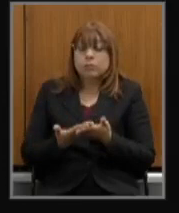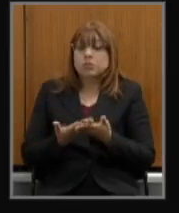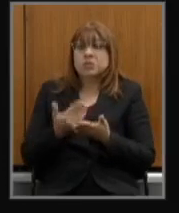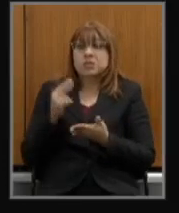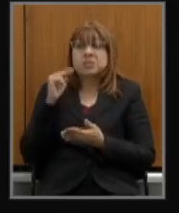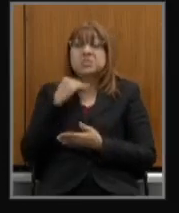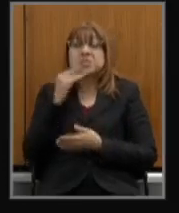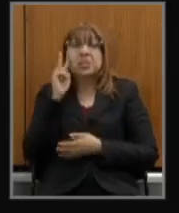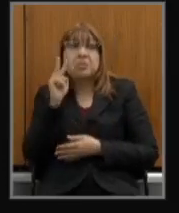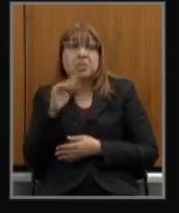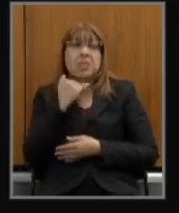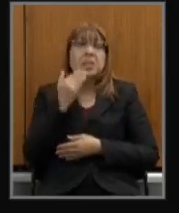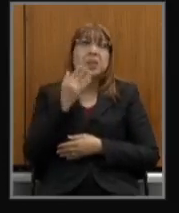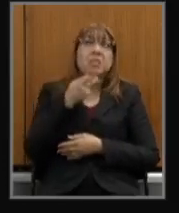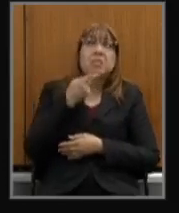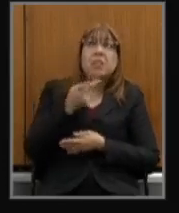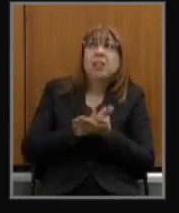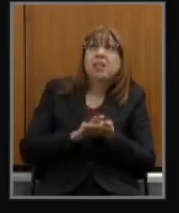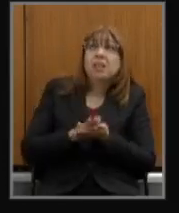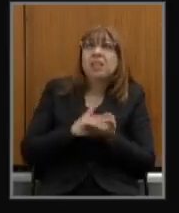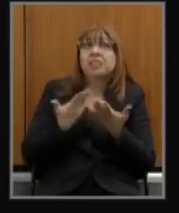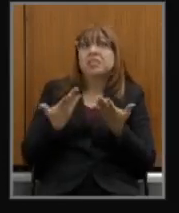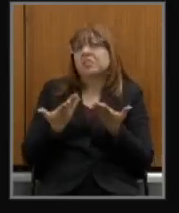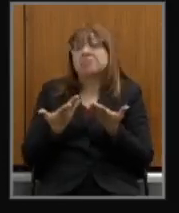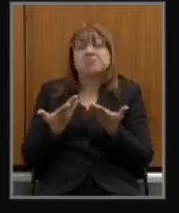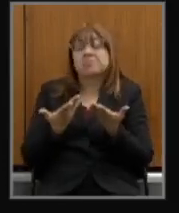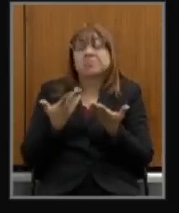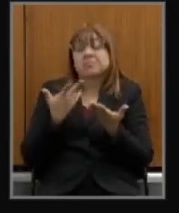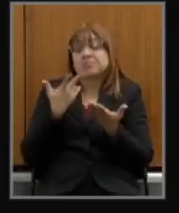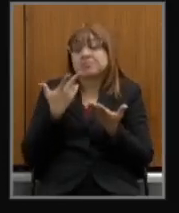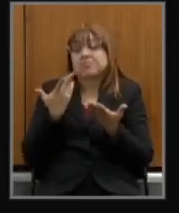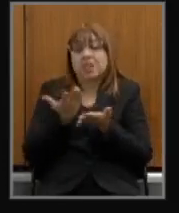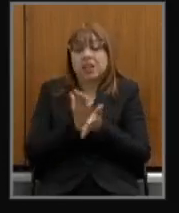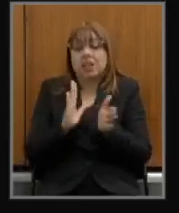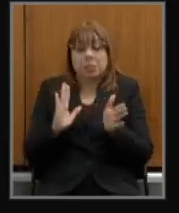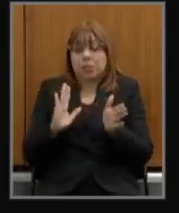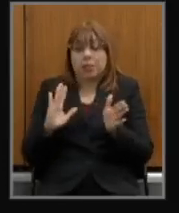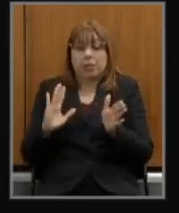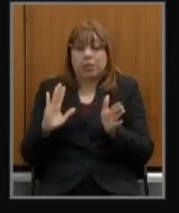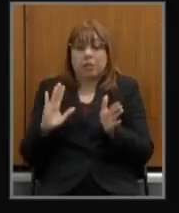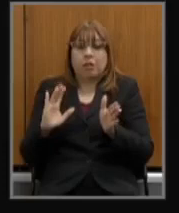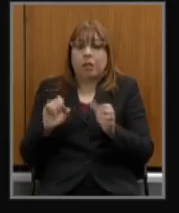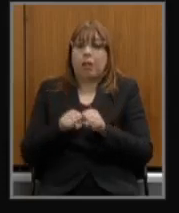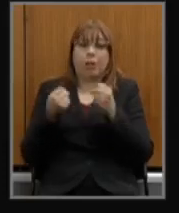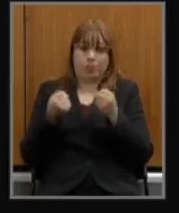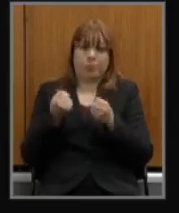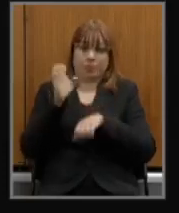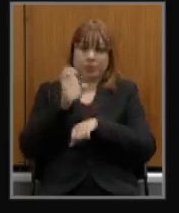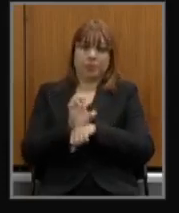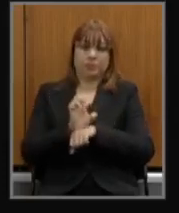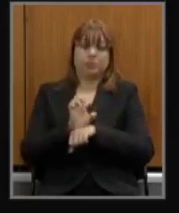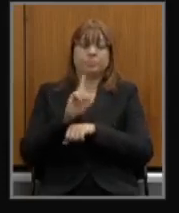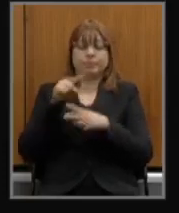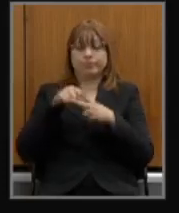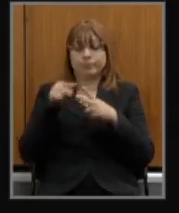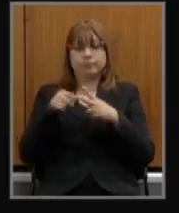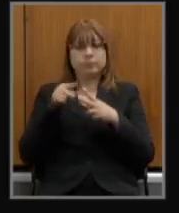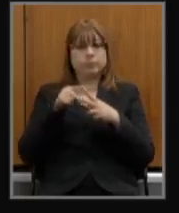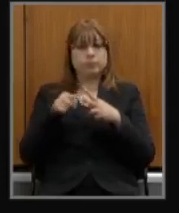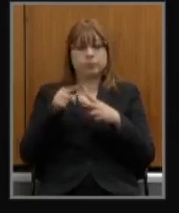vê ninguém fala e aí estoura realmente o Estado como um todo eram essas duas